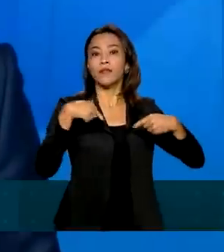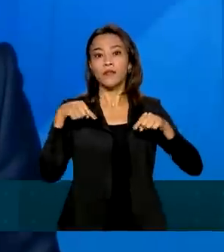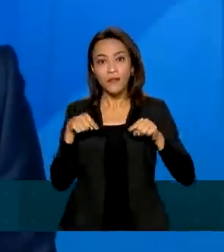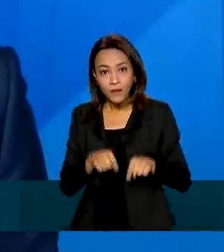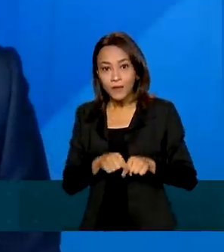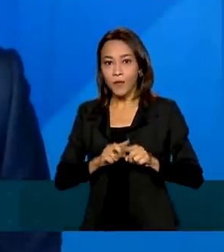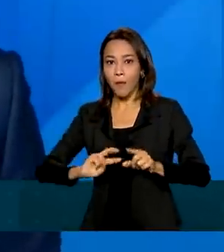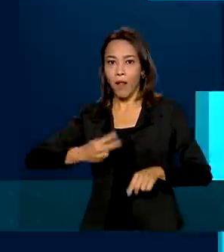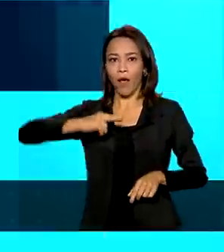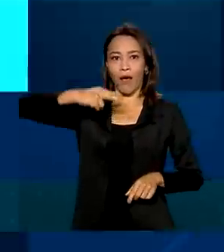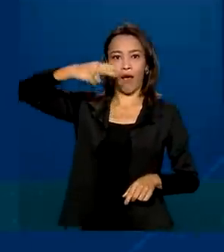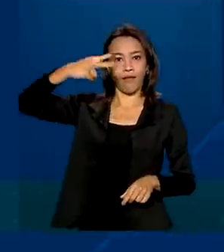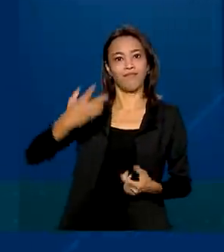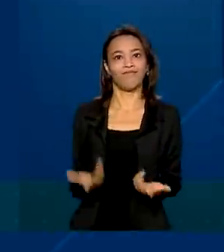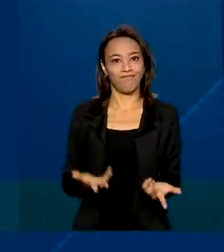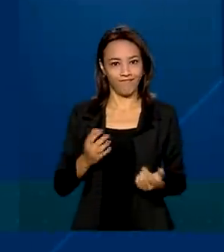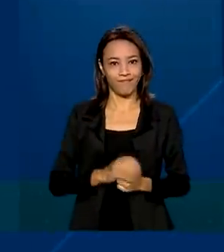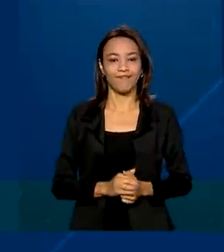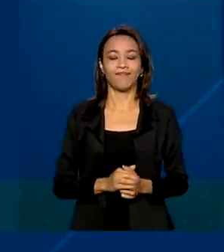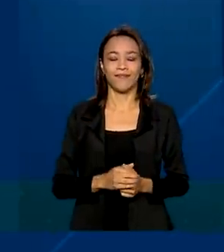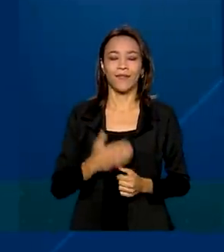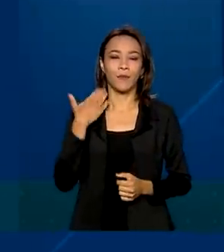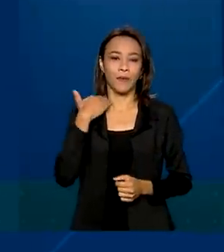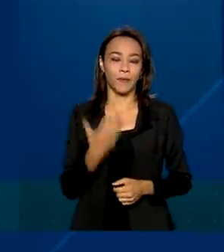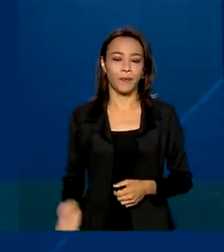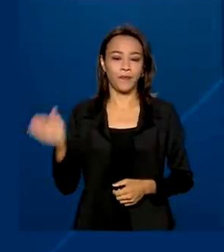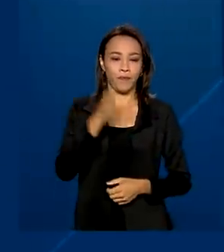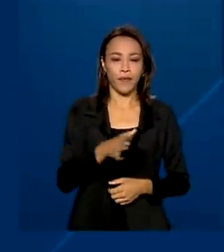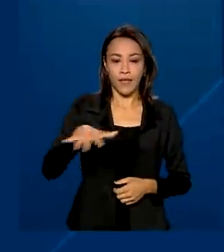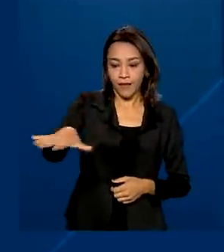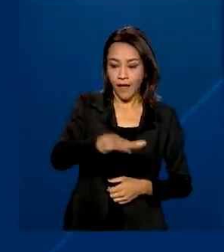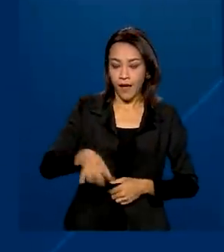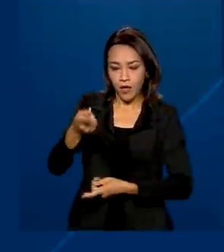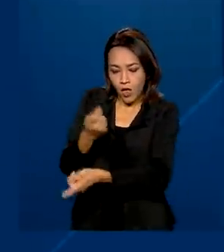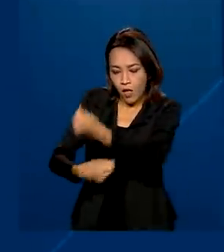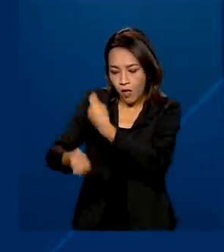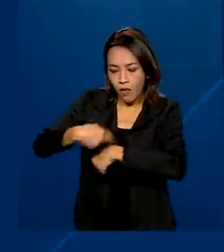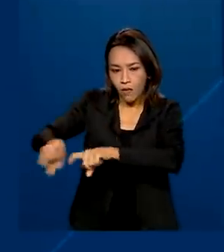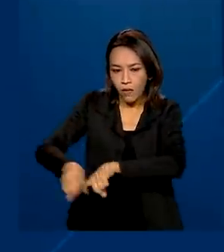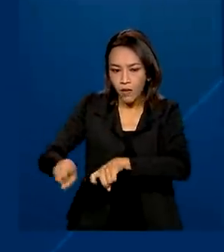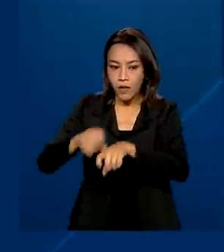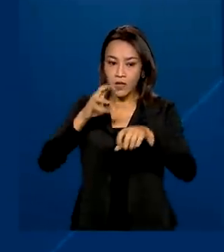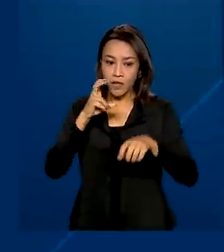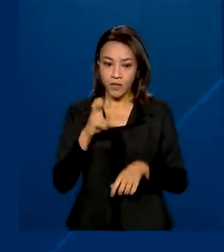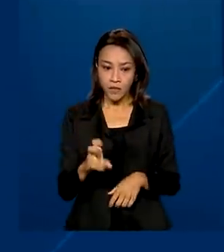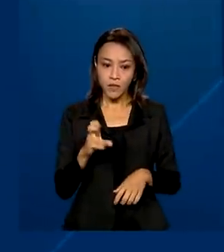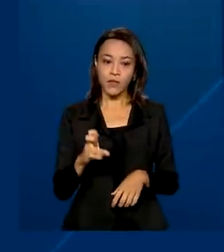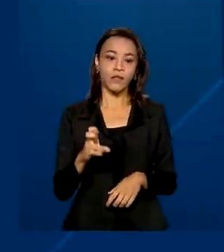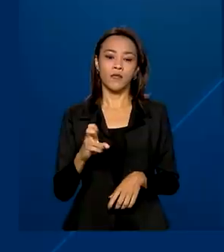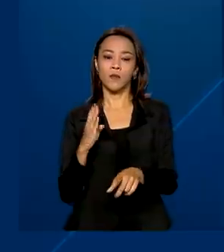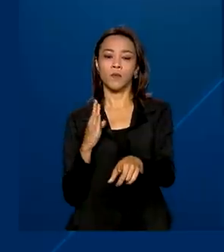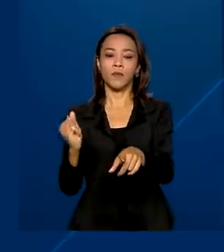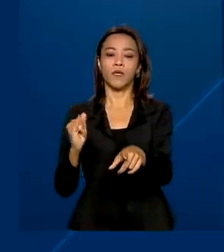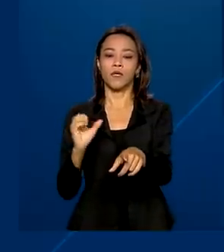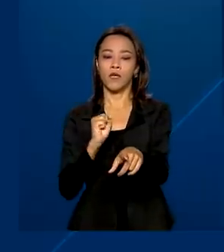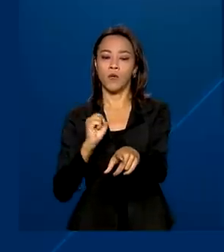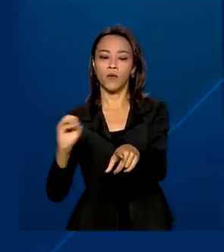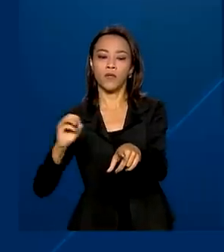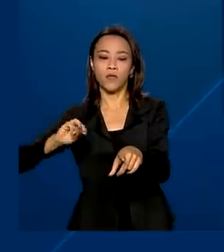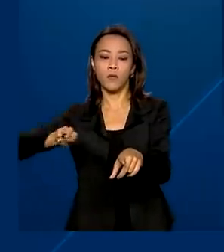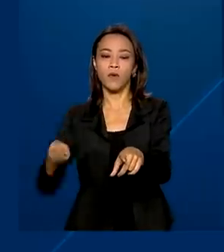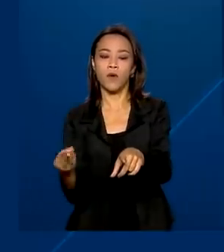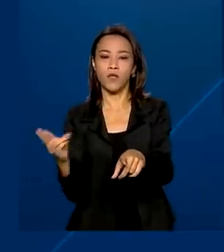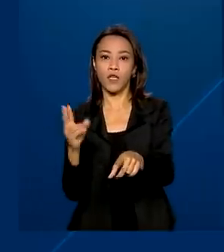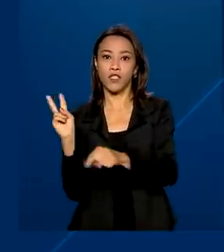lucro recorde. Em relação ao agronegócio, foram repassados 5 bilhões e 800 milhões de reais em